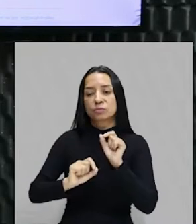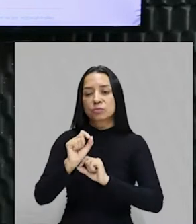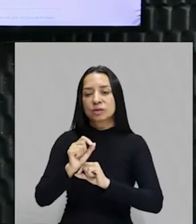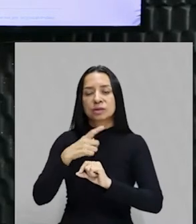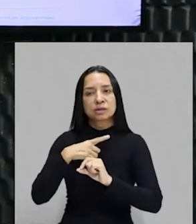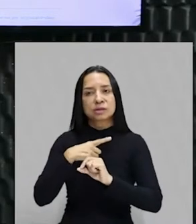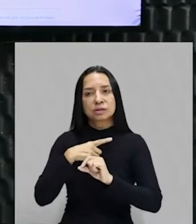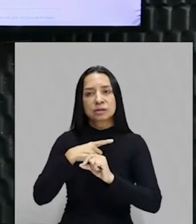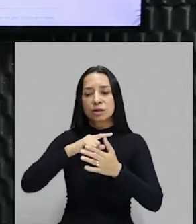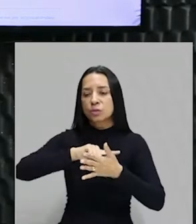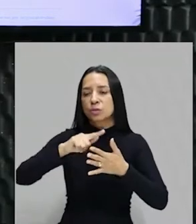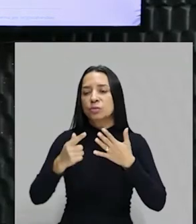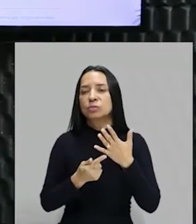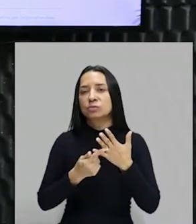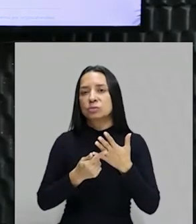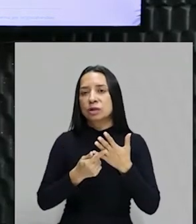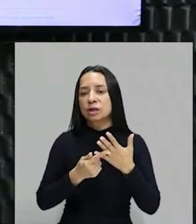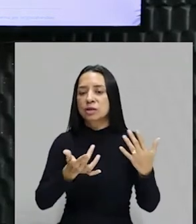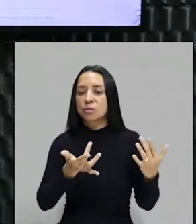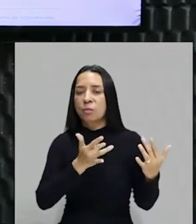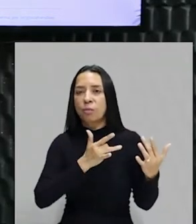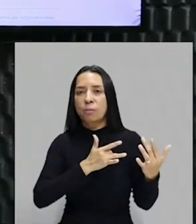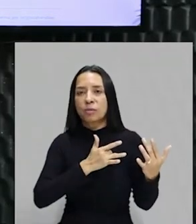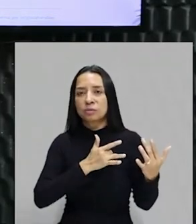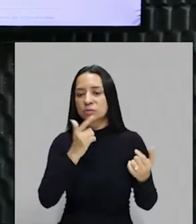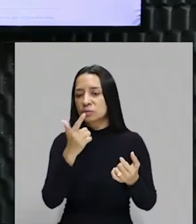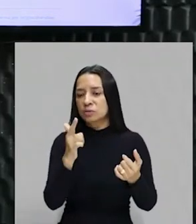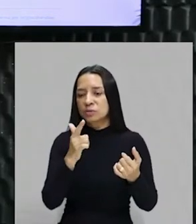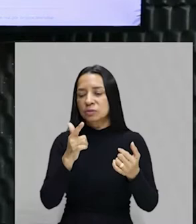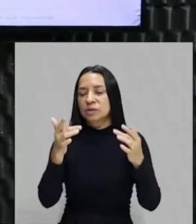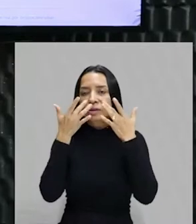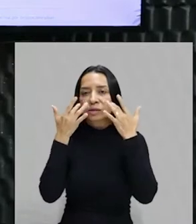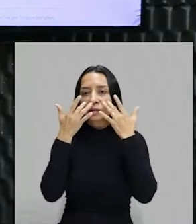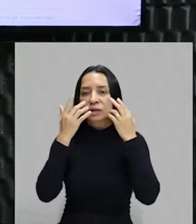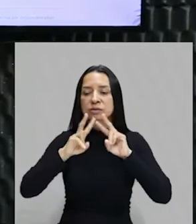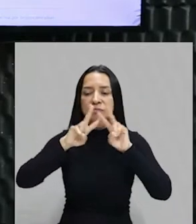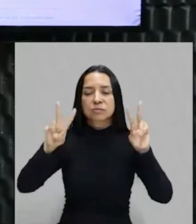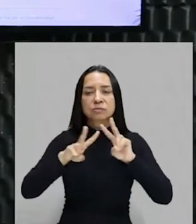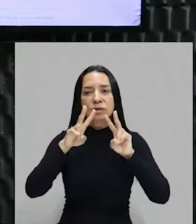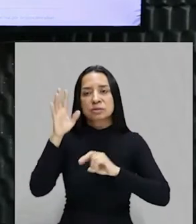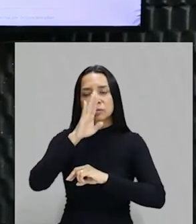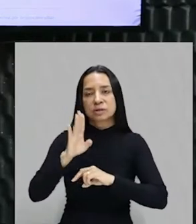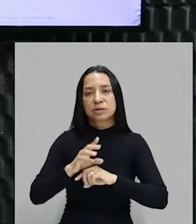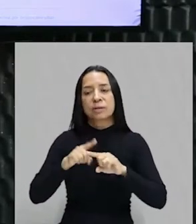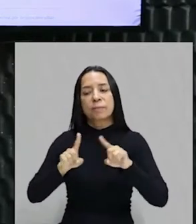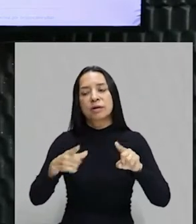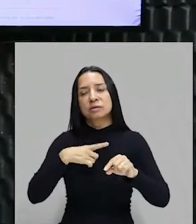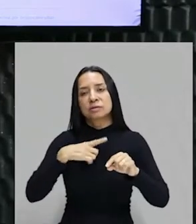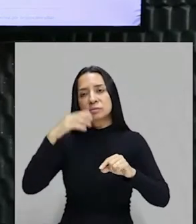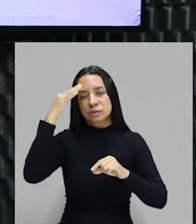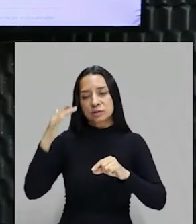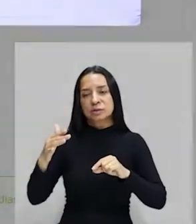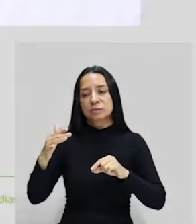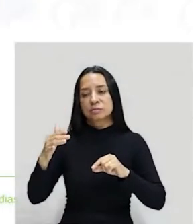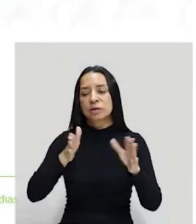gente tem um gênero romântico que não existe propriamente nas artes visuais brasileiras daquele período, mas tem uma idealização que é justamente esse período de